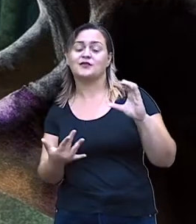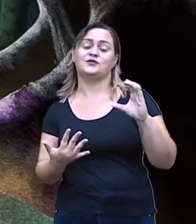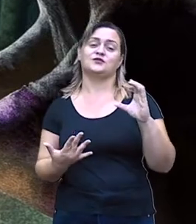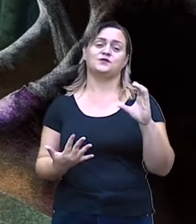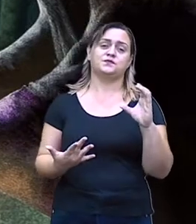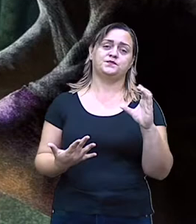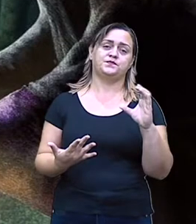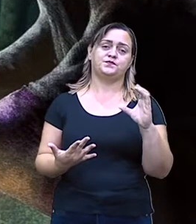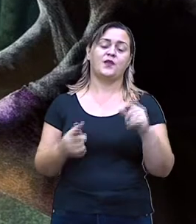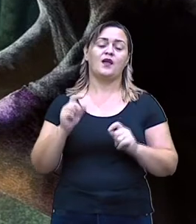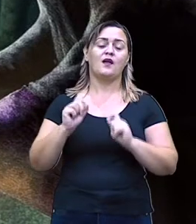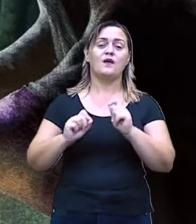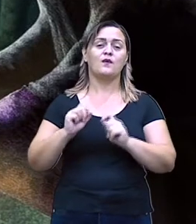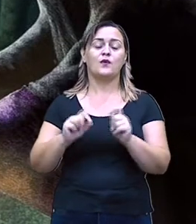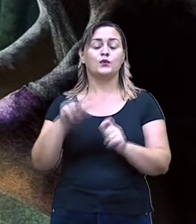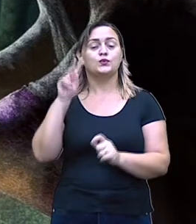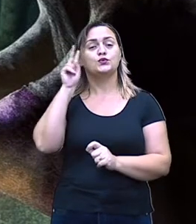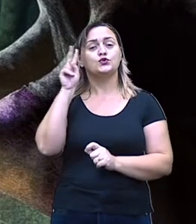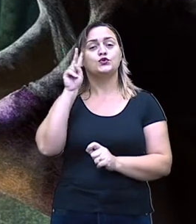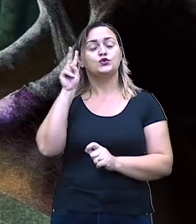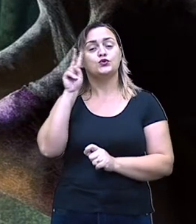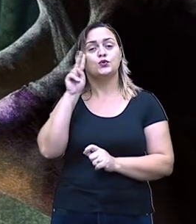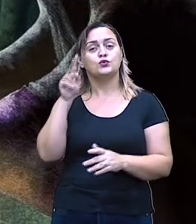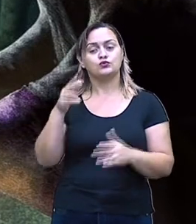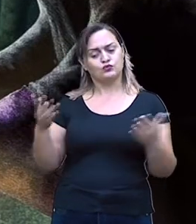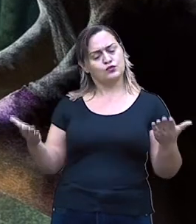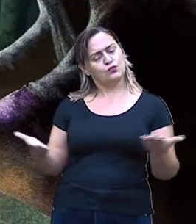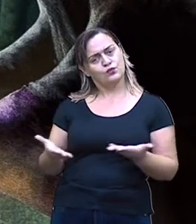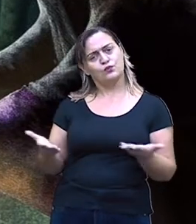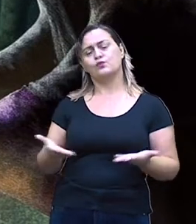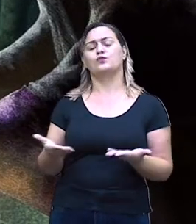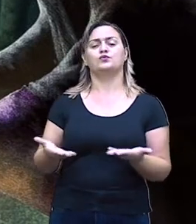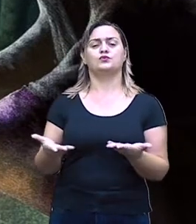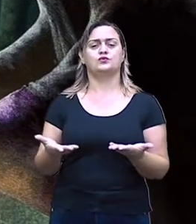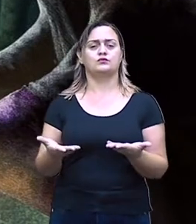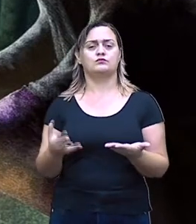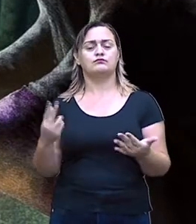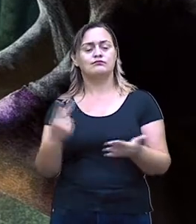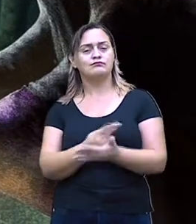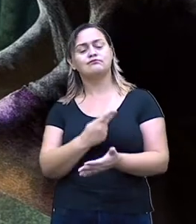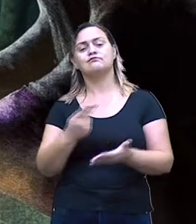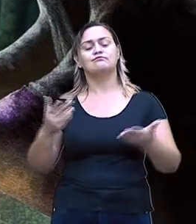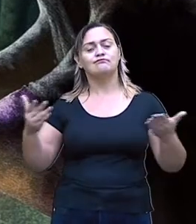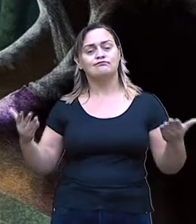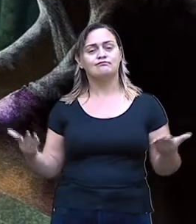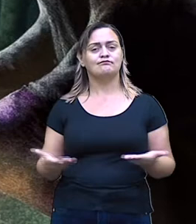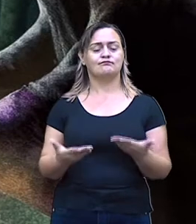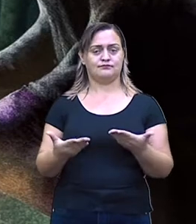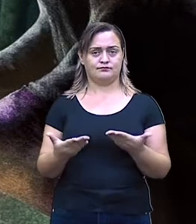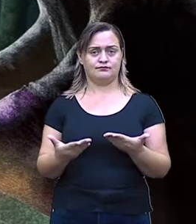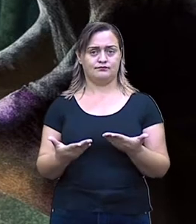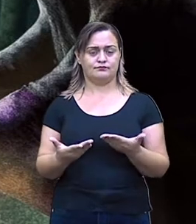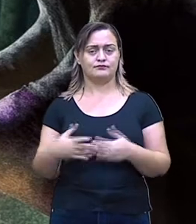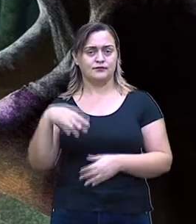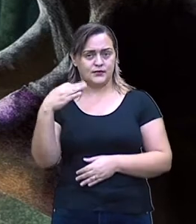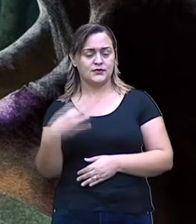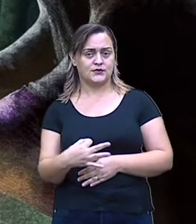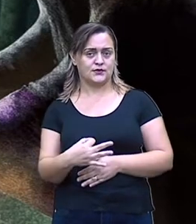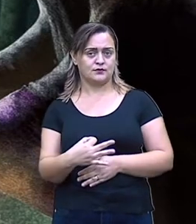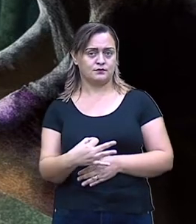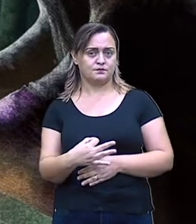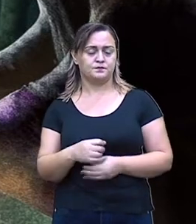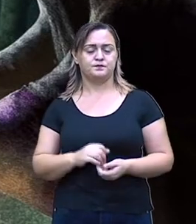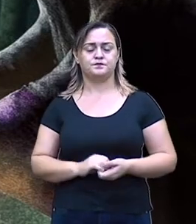contemporaneidade. Ou seja, elas estão relacionadas com acontecimentos atuais ou